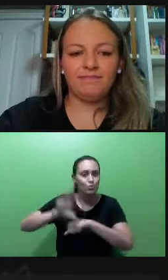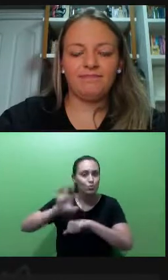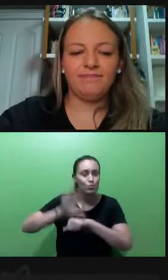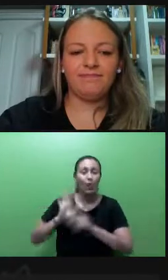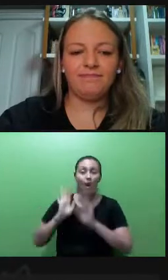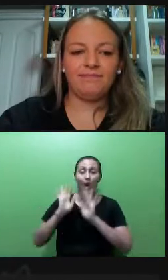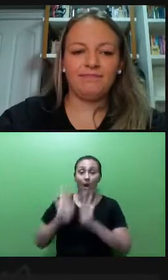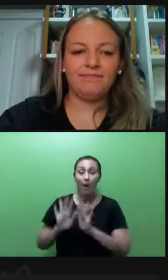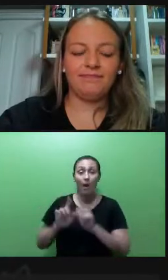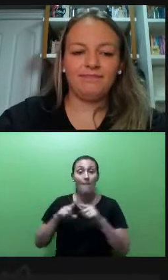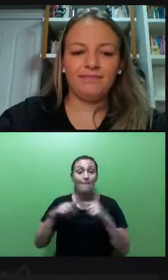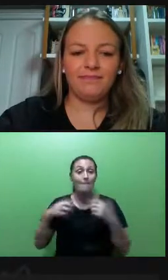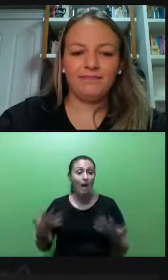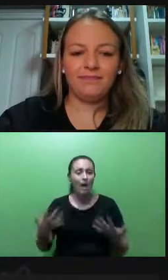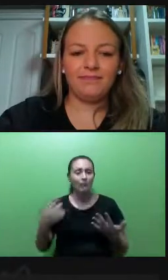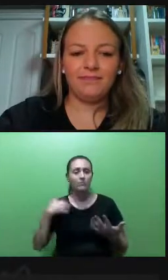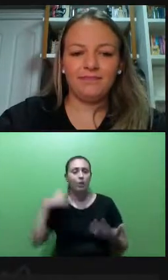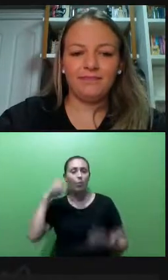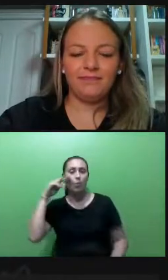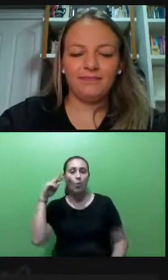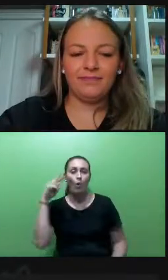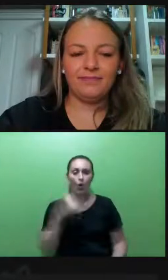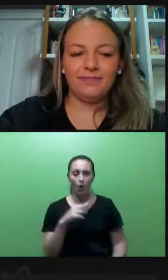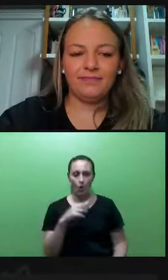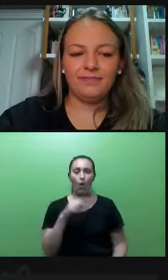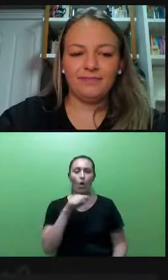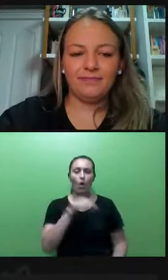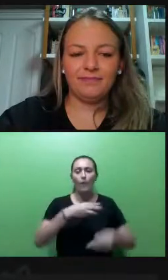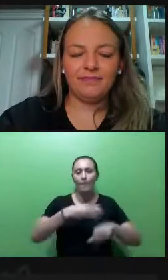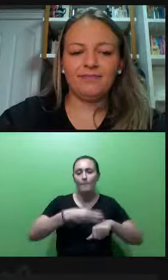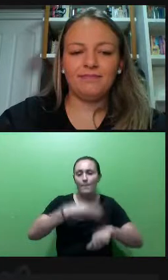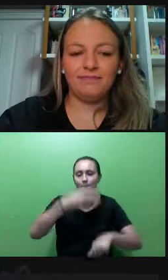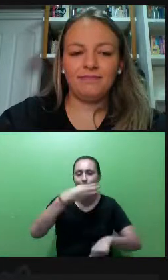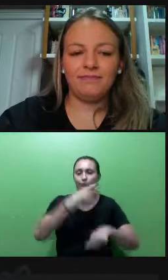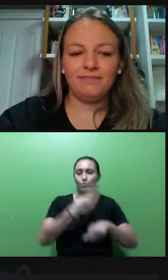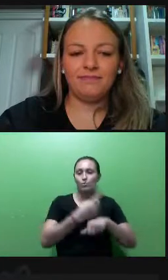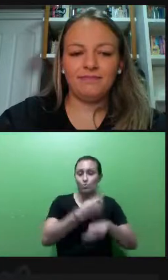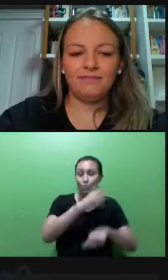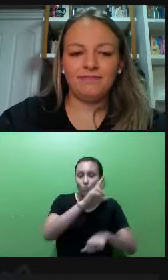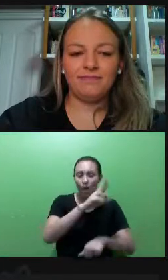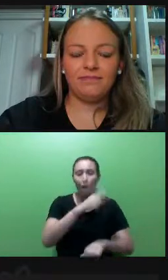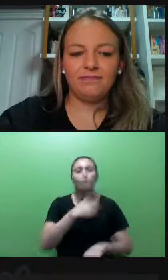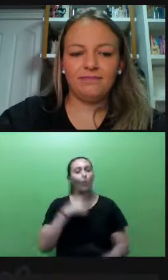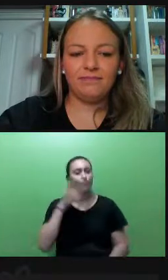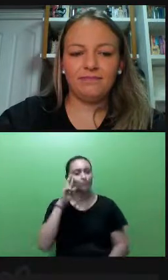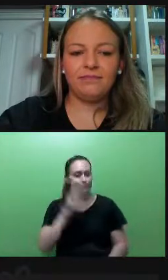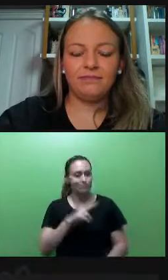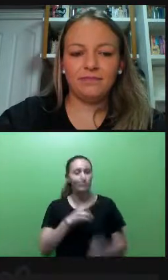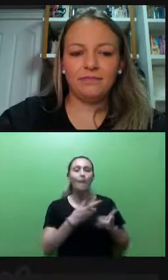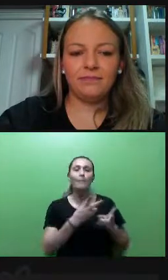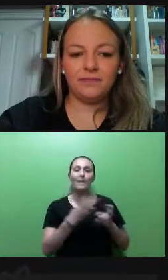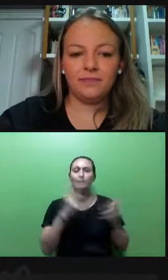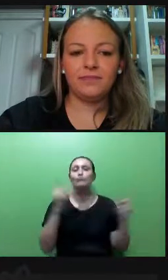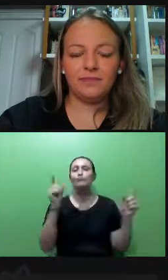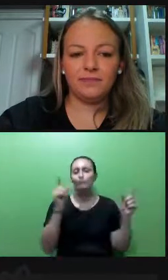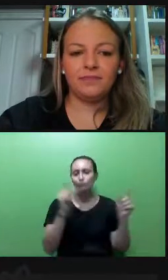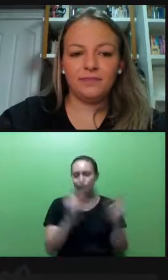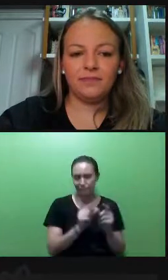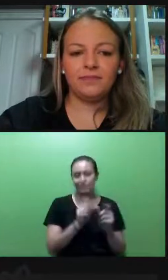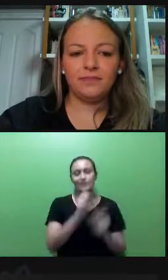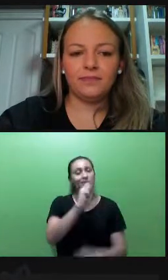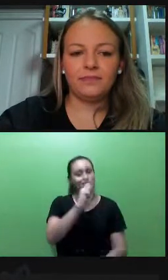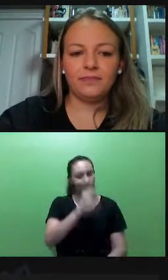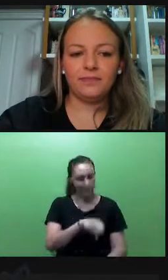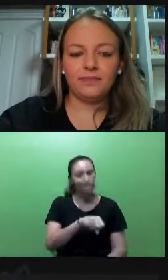quando nós vamos olhar para mestrado e doutorado, a gente já vê uma diminuição sensível dentro das mulheres.